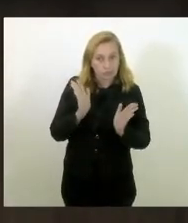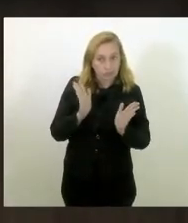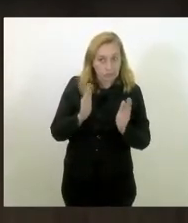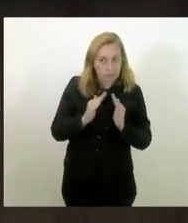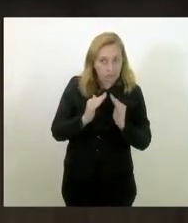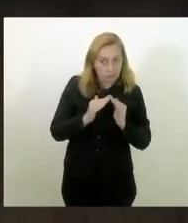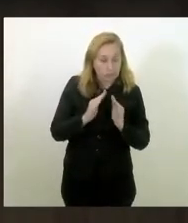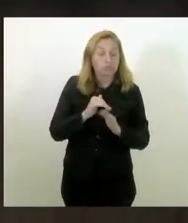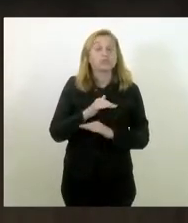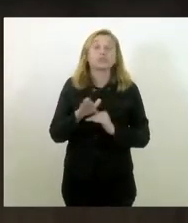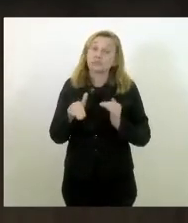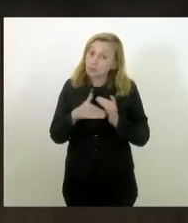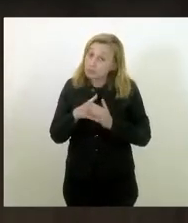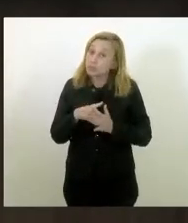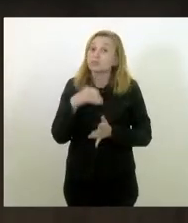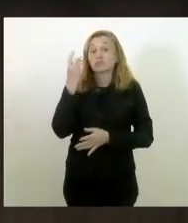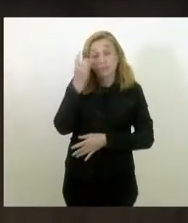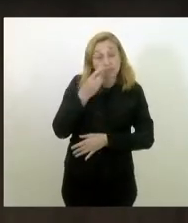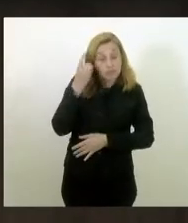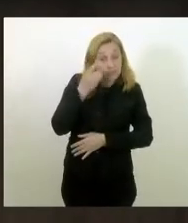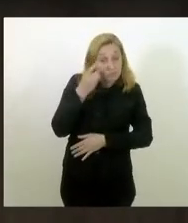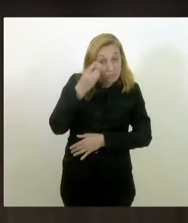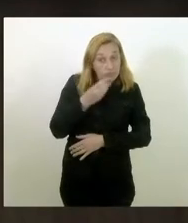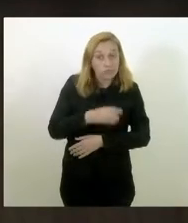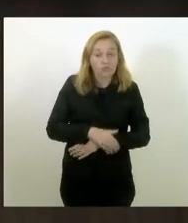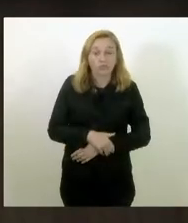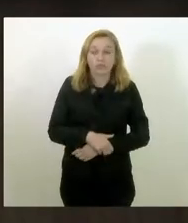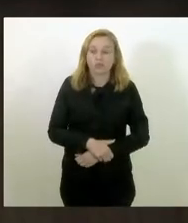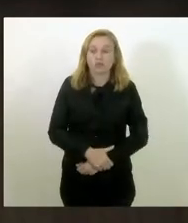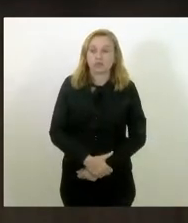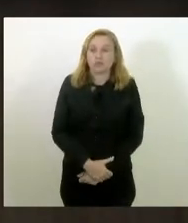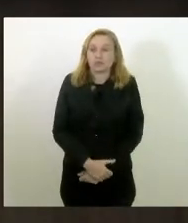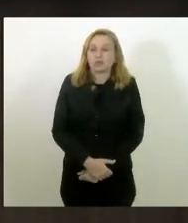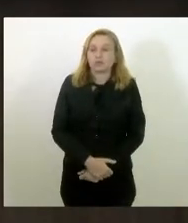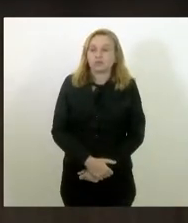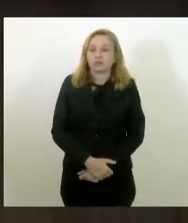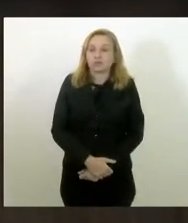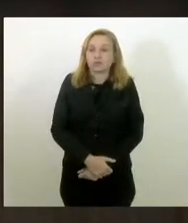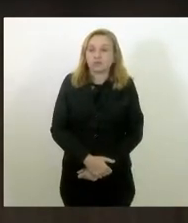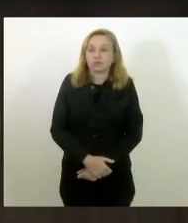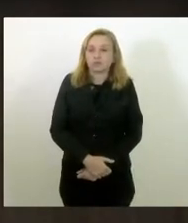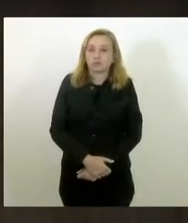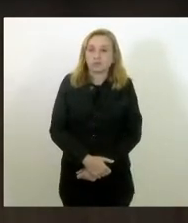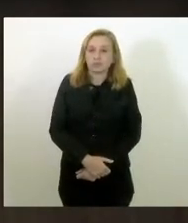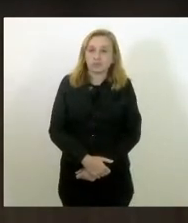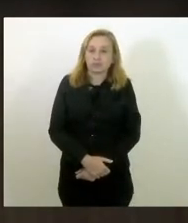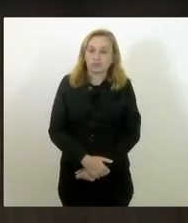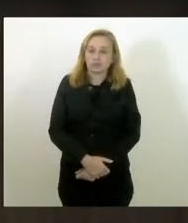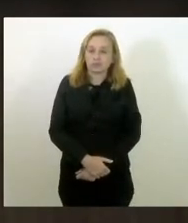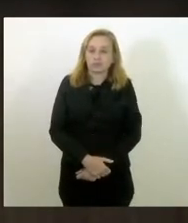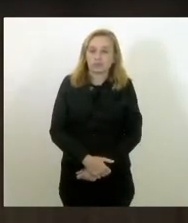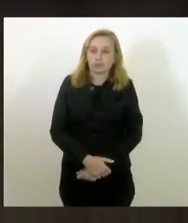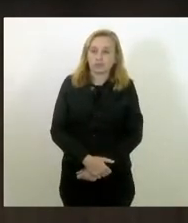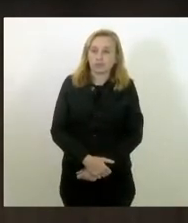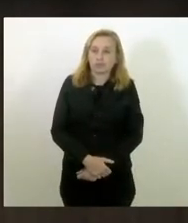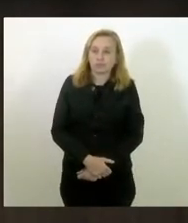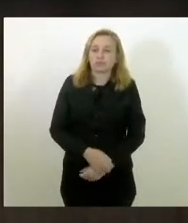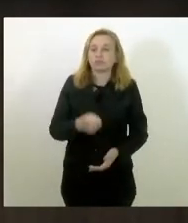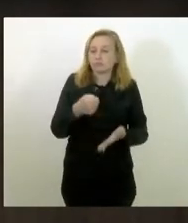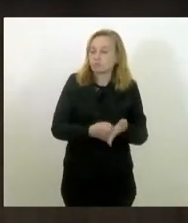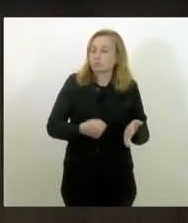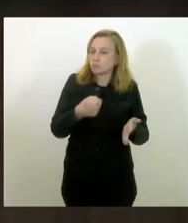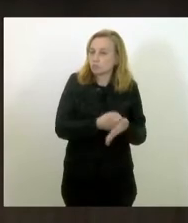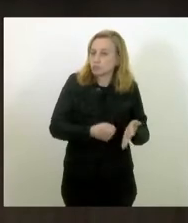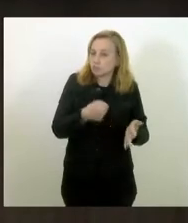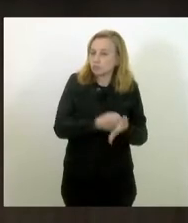obviamente, a todos os deputados, deputados e deputadas, que têm lutado de forma consciente e de